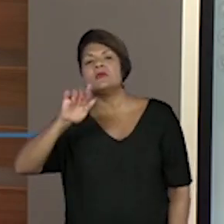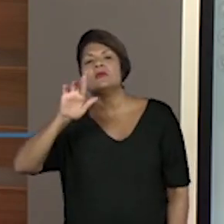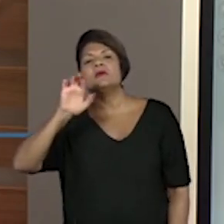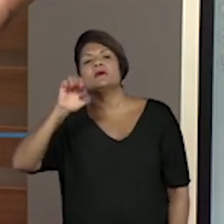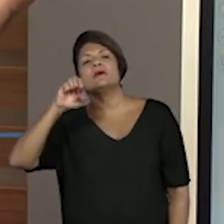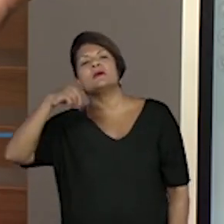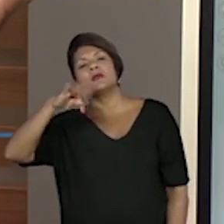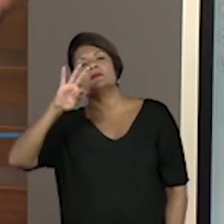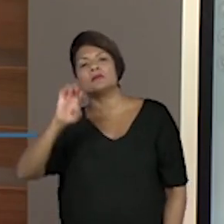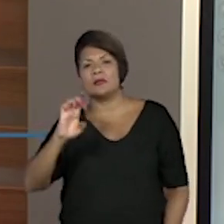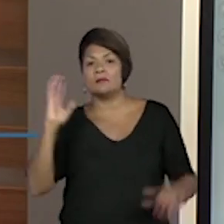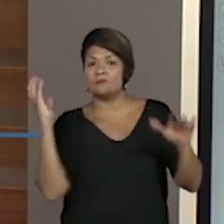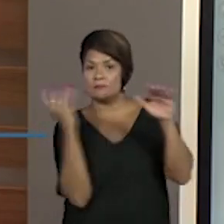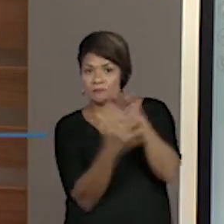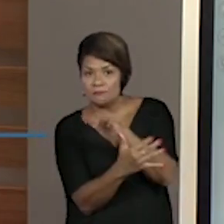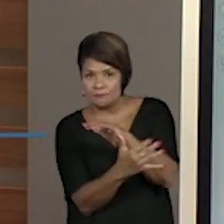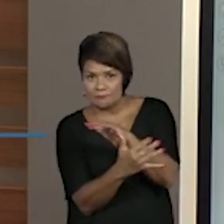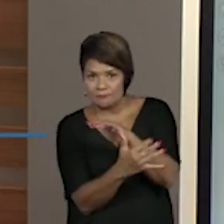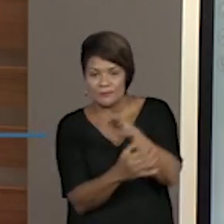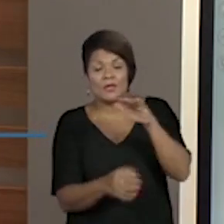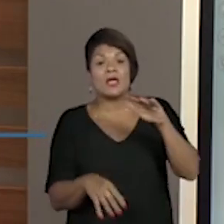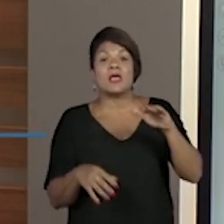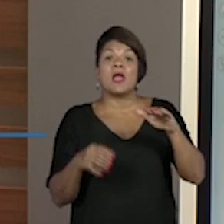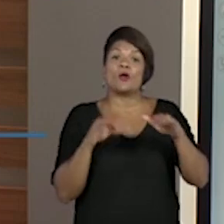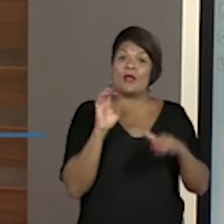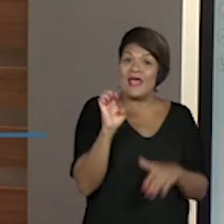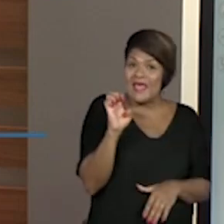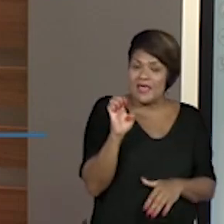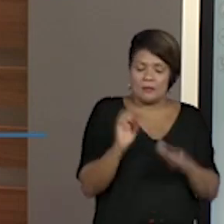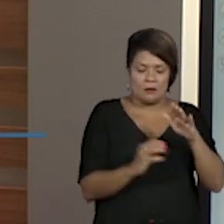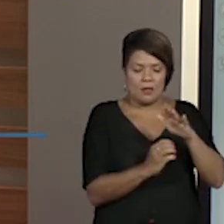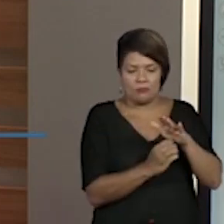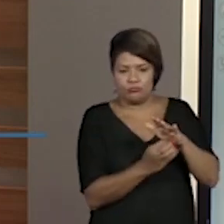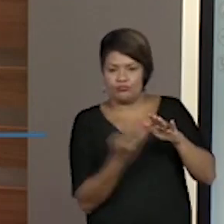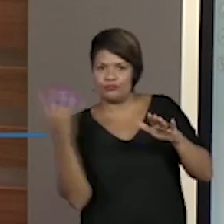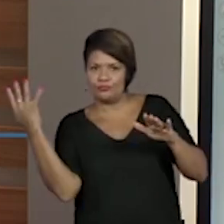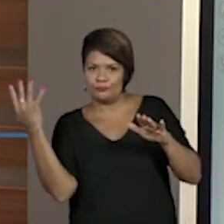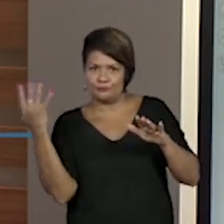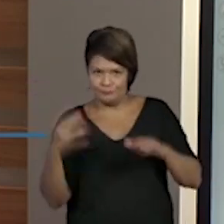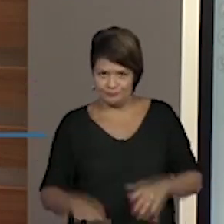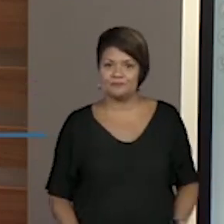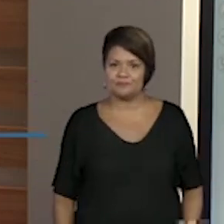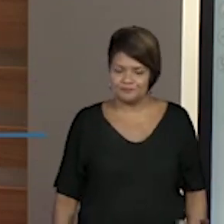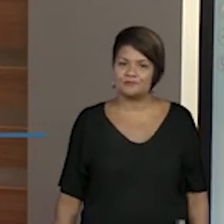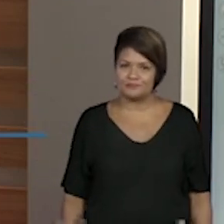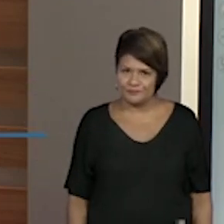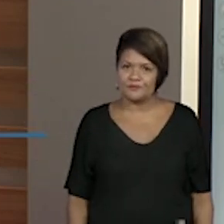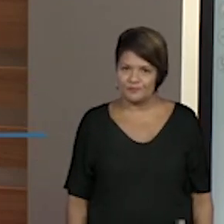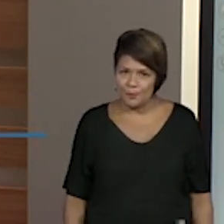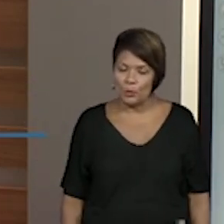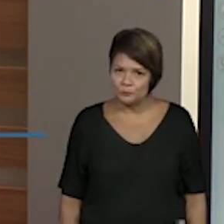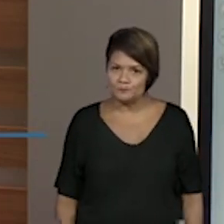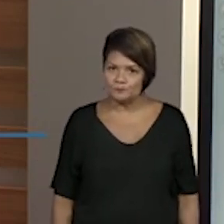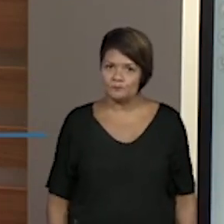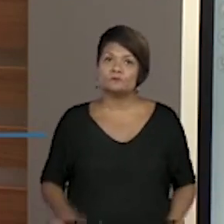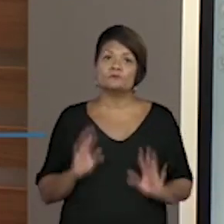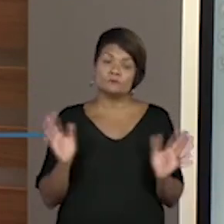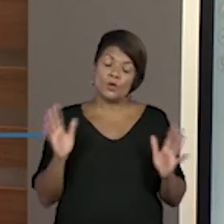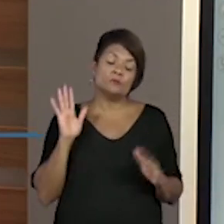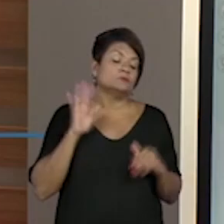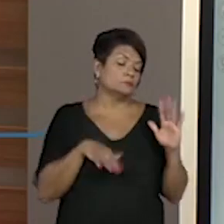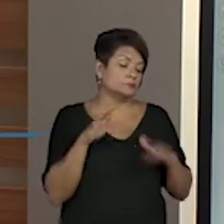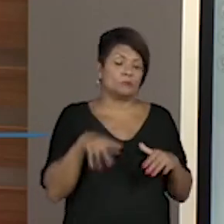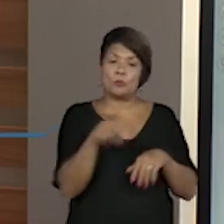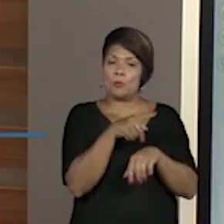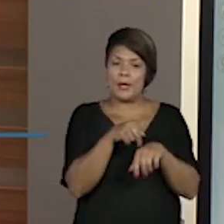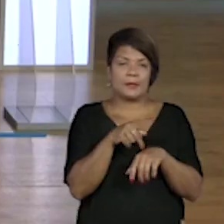saiu do seu lugar de origem e está num lugar que não é o seu lugar de origem. Ela mudou de lugar. Isso, estou falando de países, mas